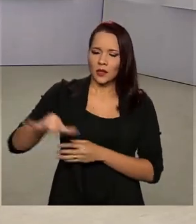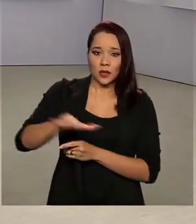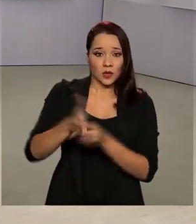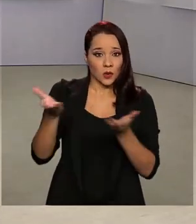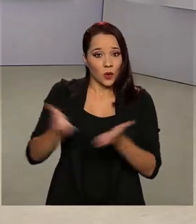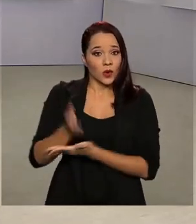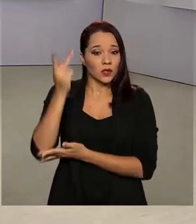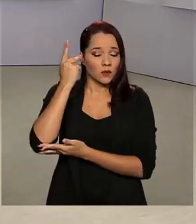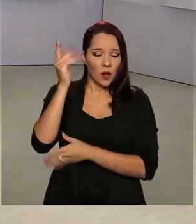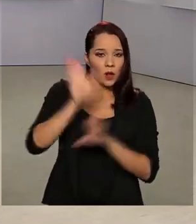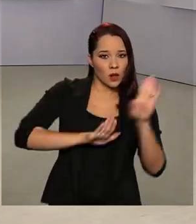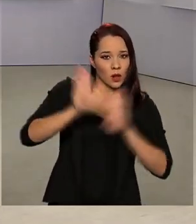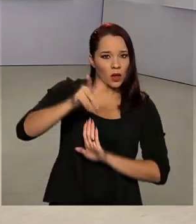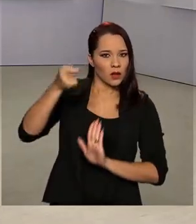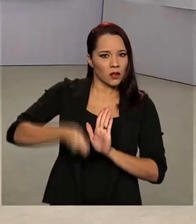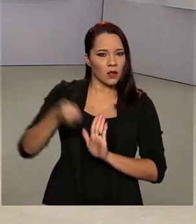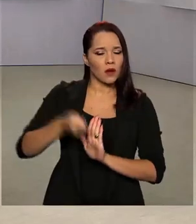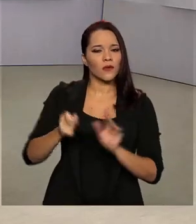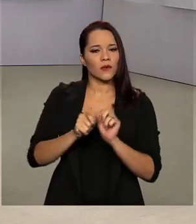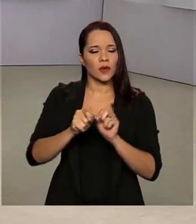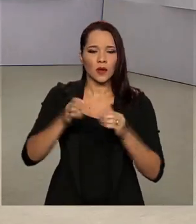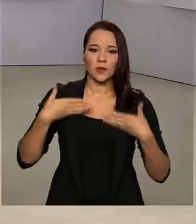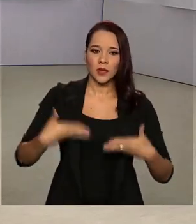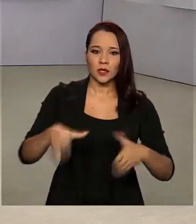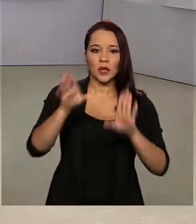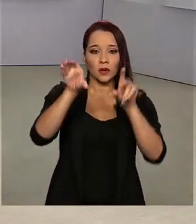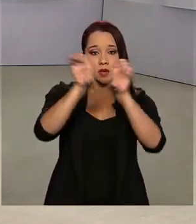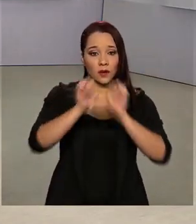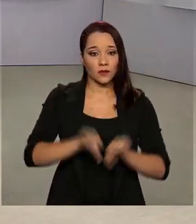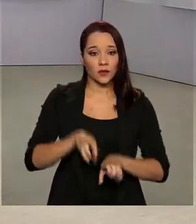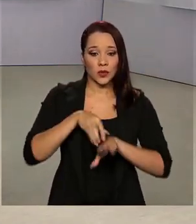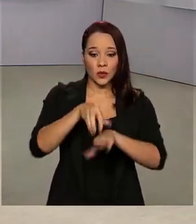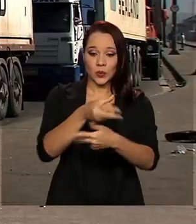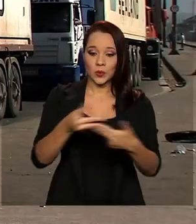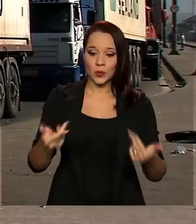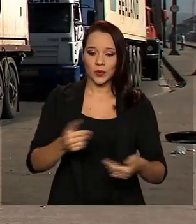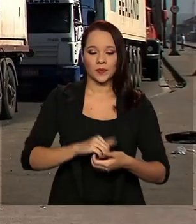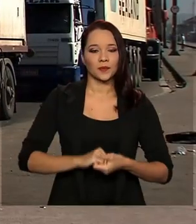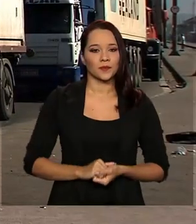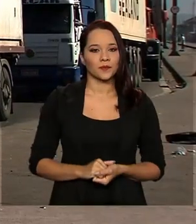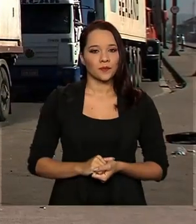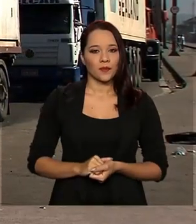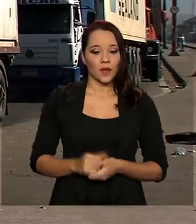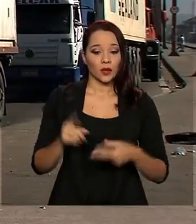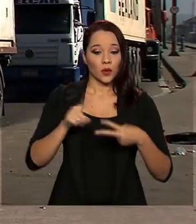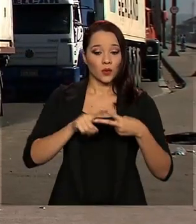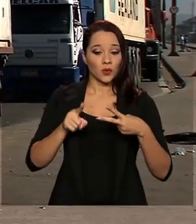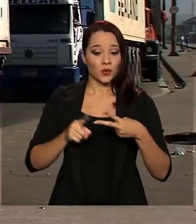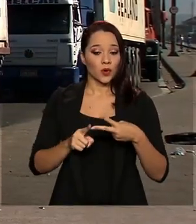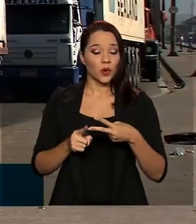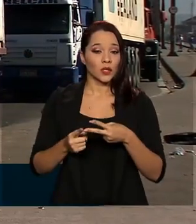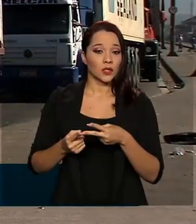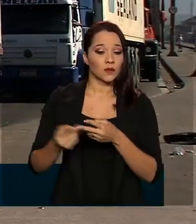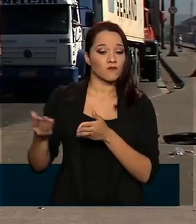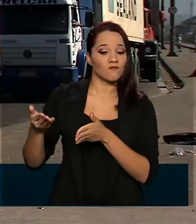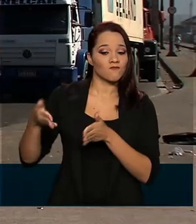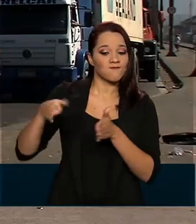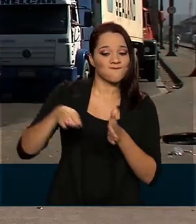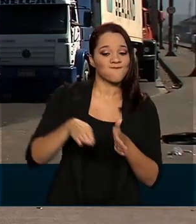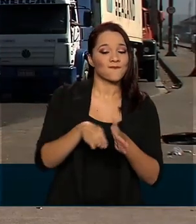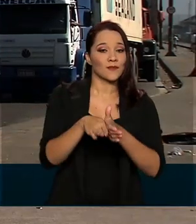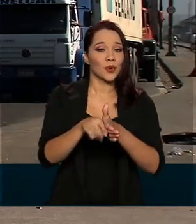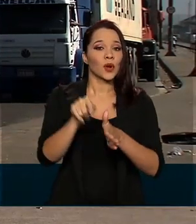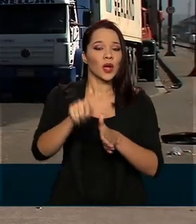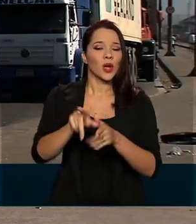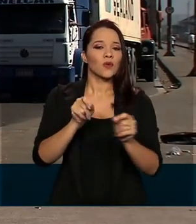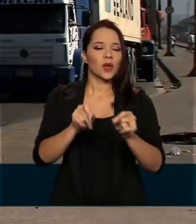Paulo, durante leilão realizado pelo Ministério da Infraestrutura. Os dois terminais do Porto de Santos são destinados à